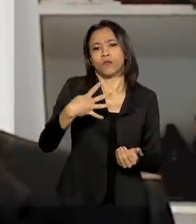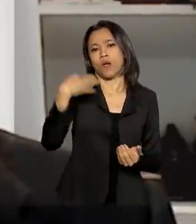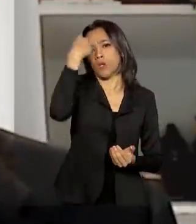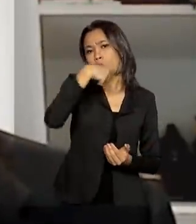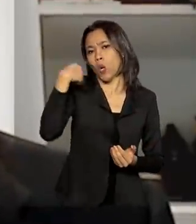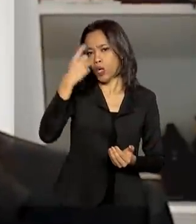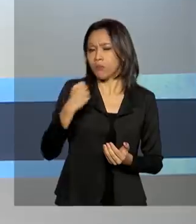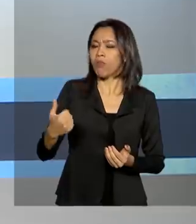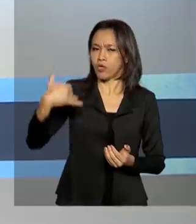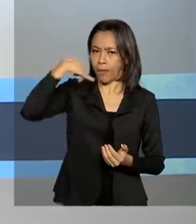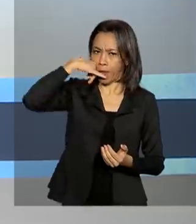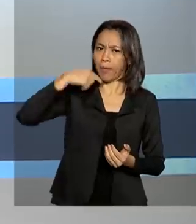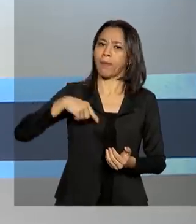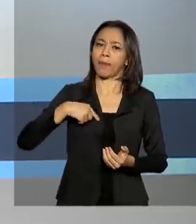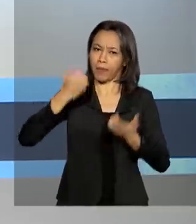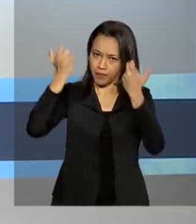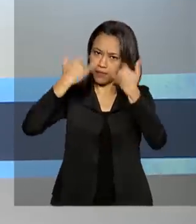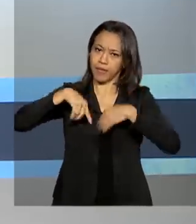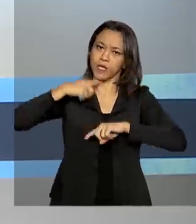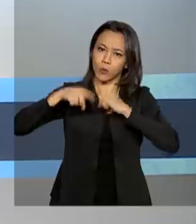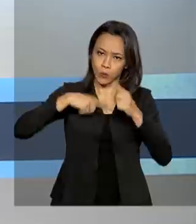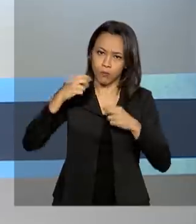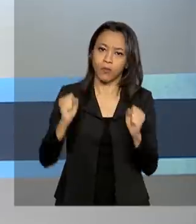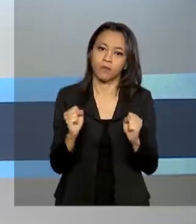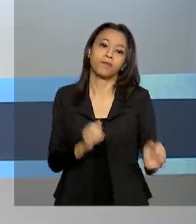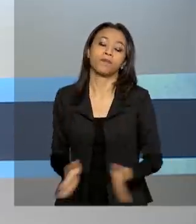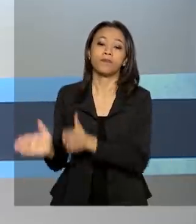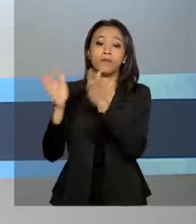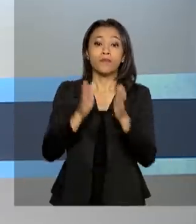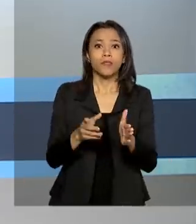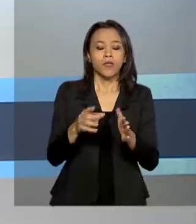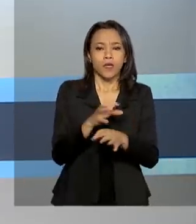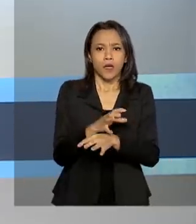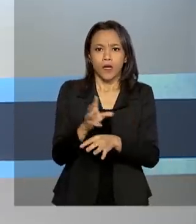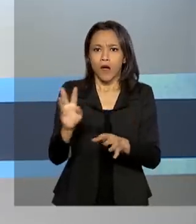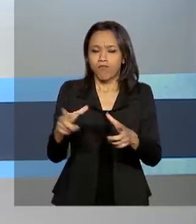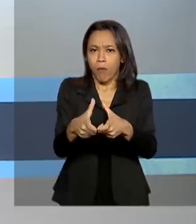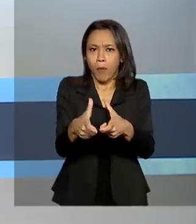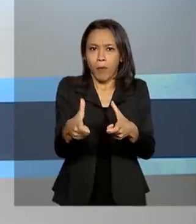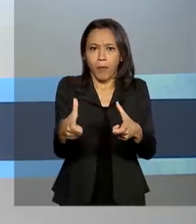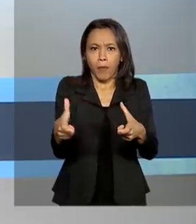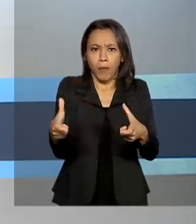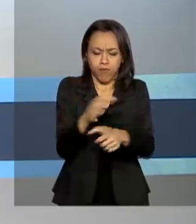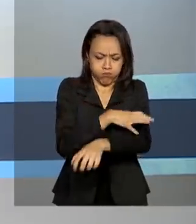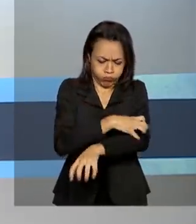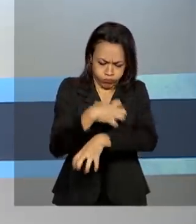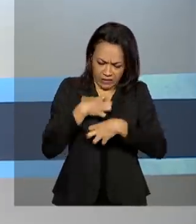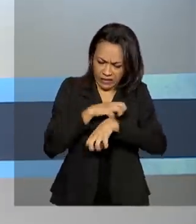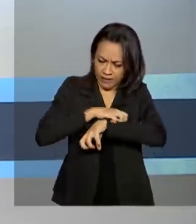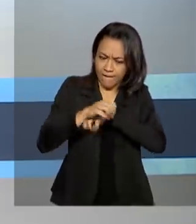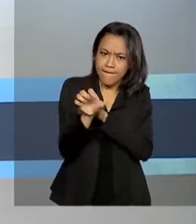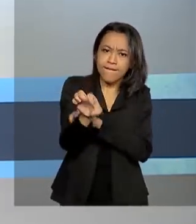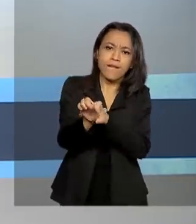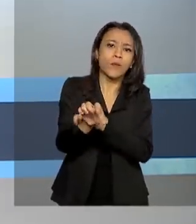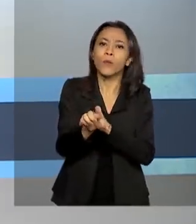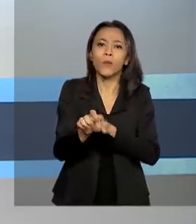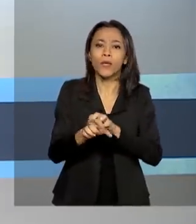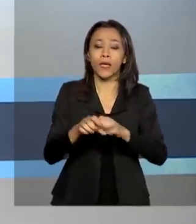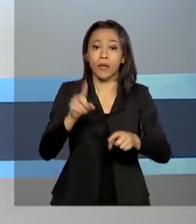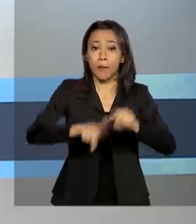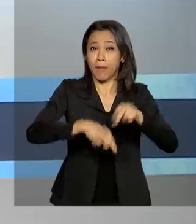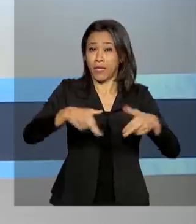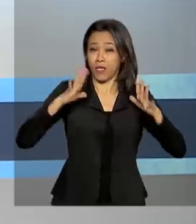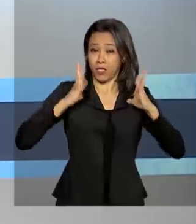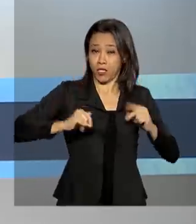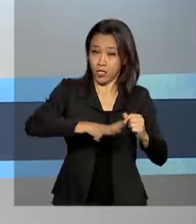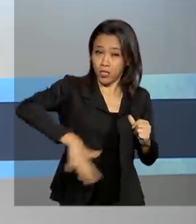pode tirar dúvida. E crescem os casos de intoxicação com produtos de limpeza e higiene pessoal. Os dados são da